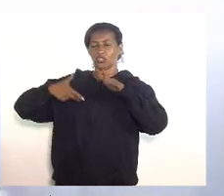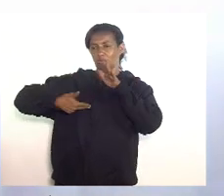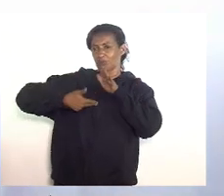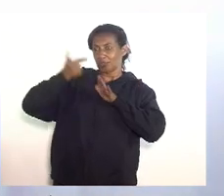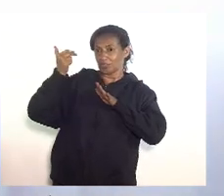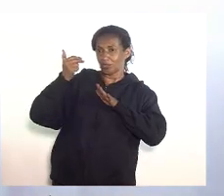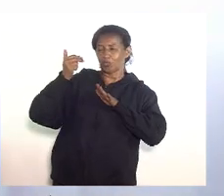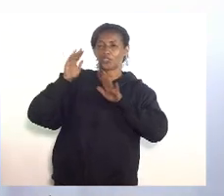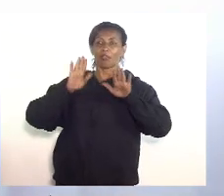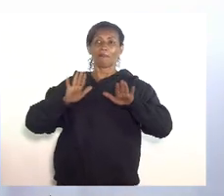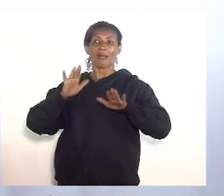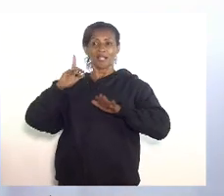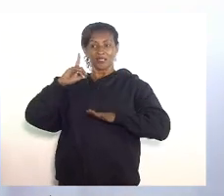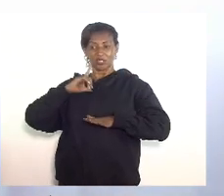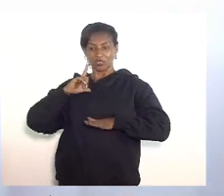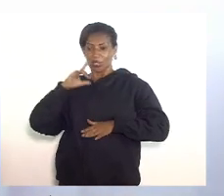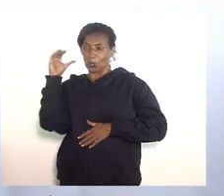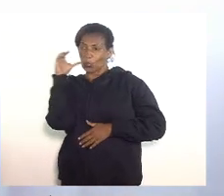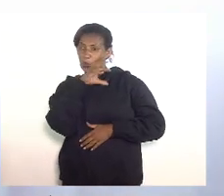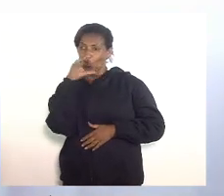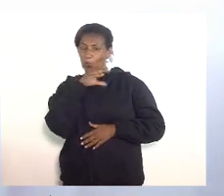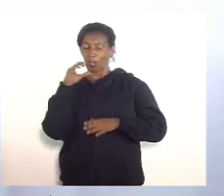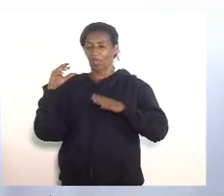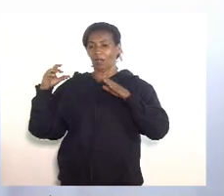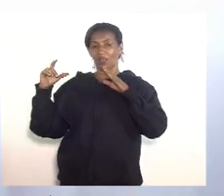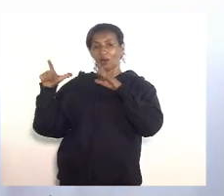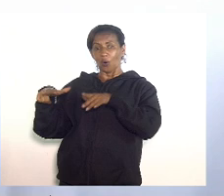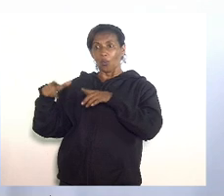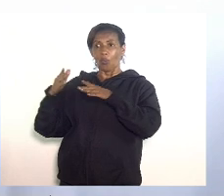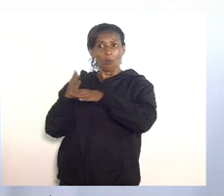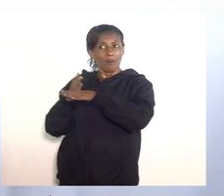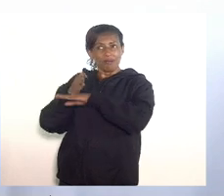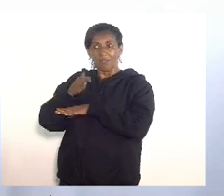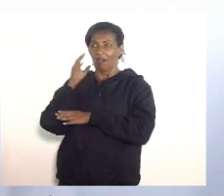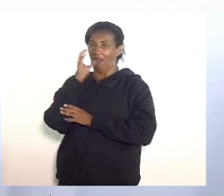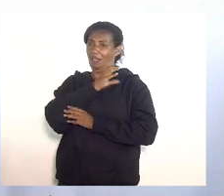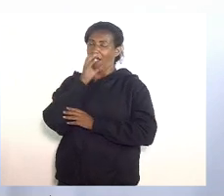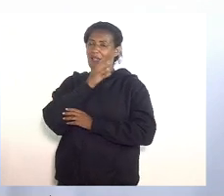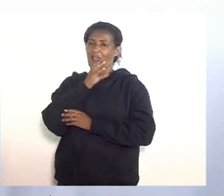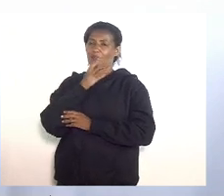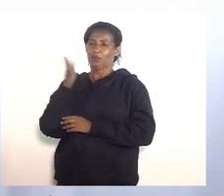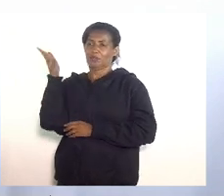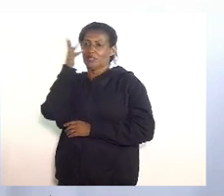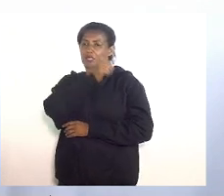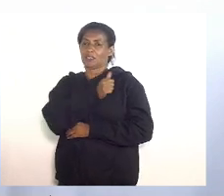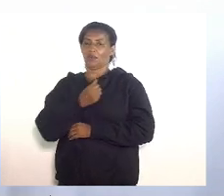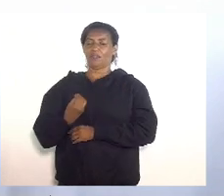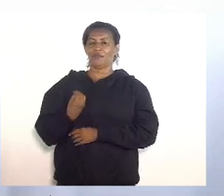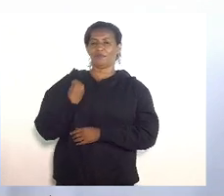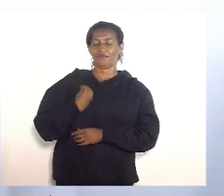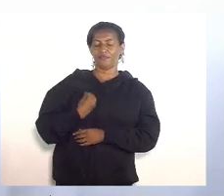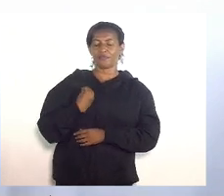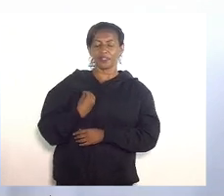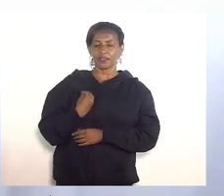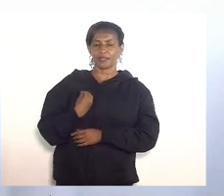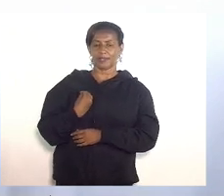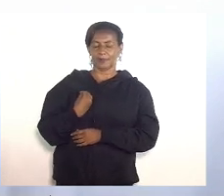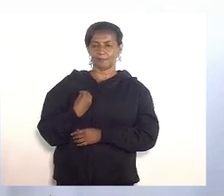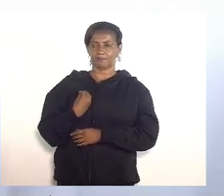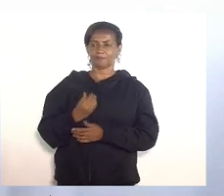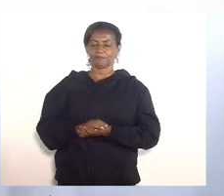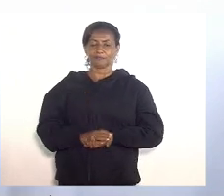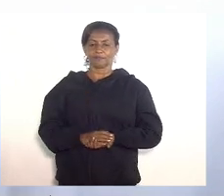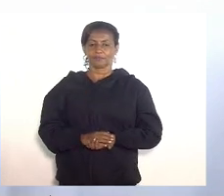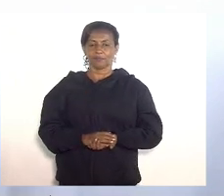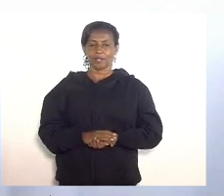mas utilizava aquele equipamento hospitalar como porta de entrada na questão muitas vezes da atenção primária